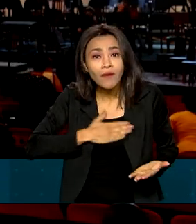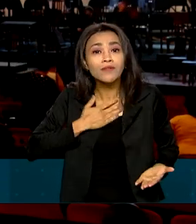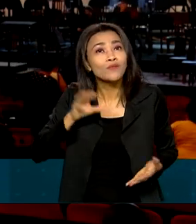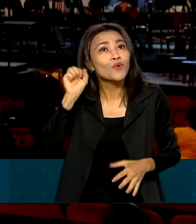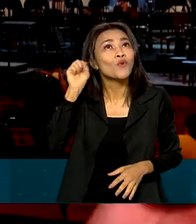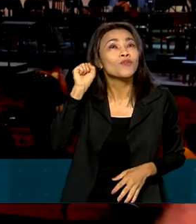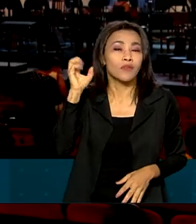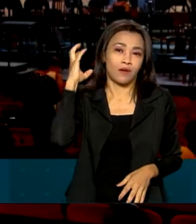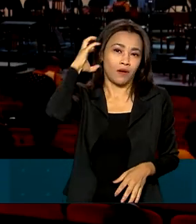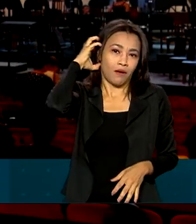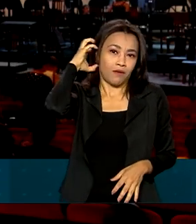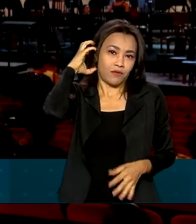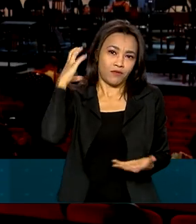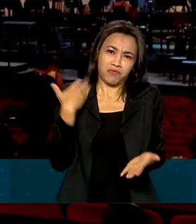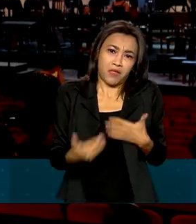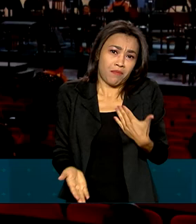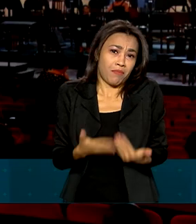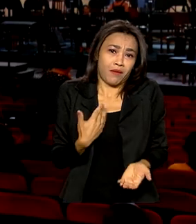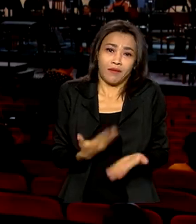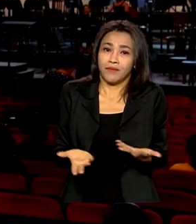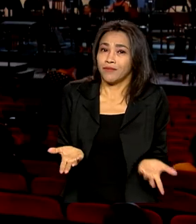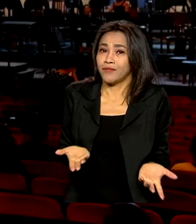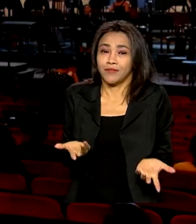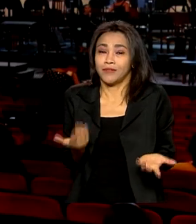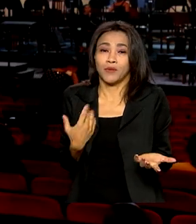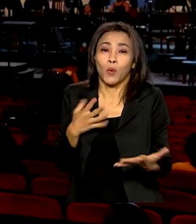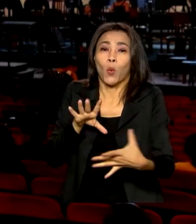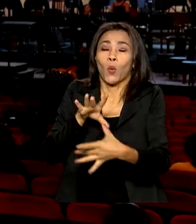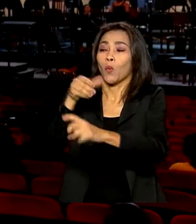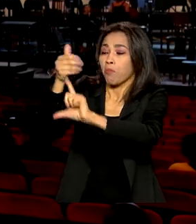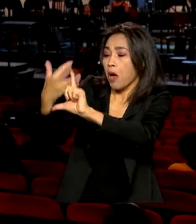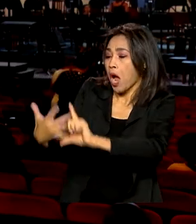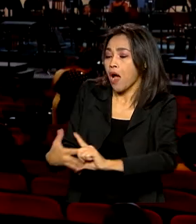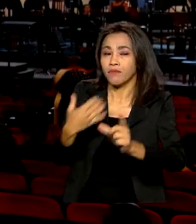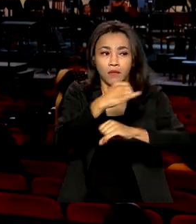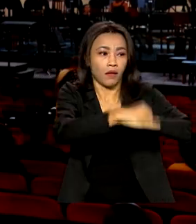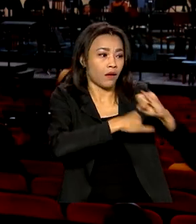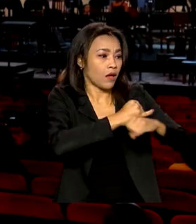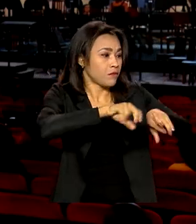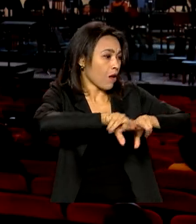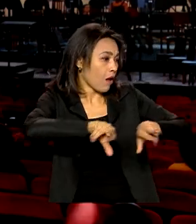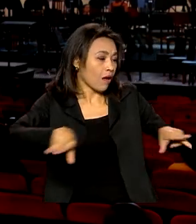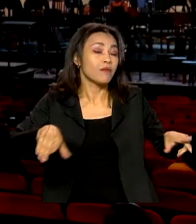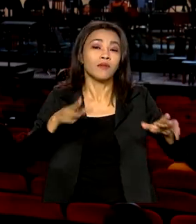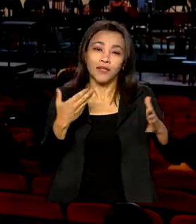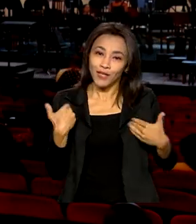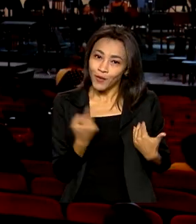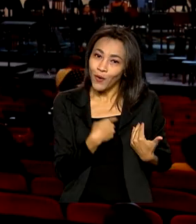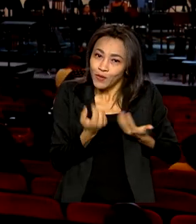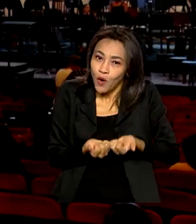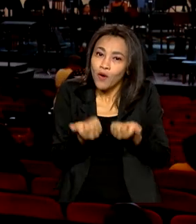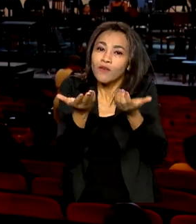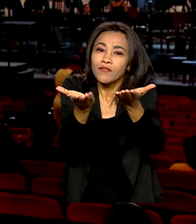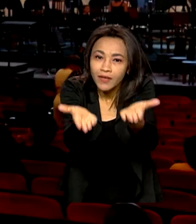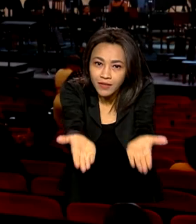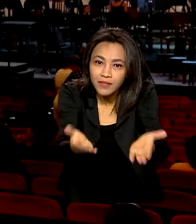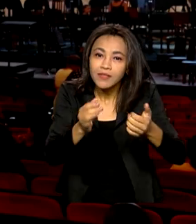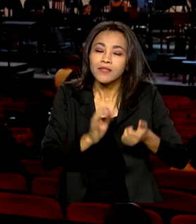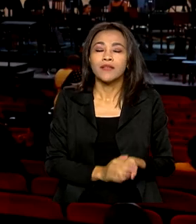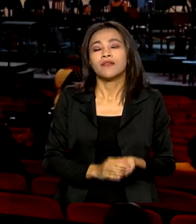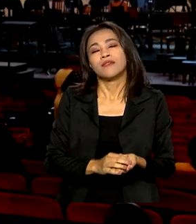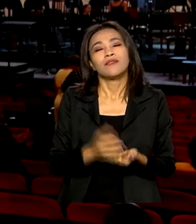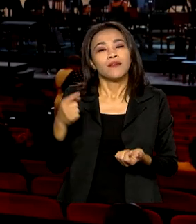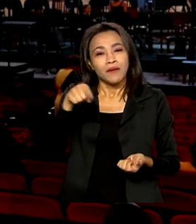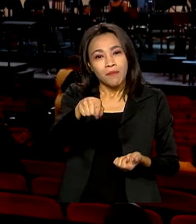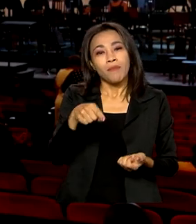continuar escutando independente da plataforma e a gente vai estar aqui sempre prestando esse serviço de trazer música clássica de qualidade